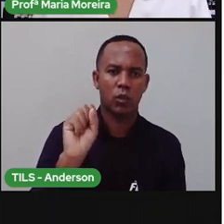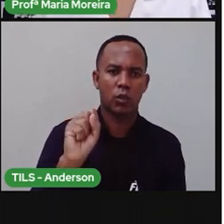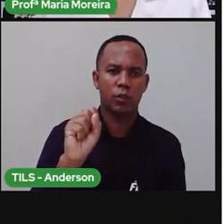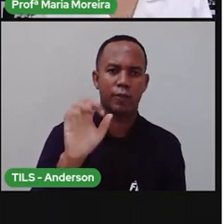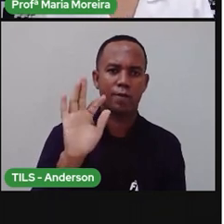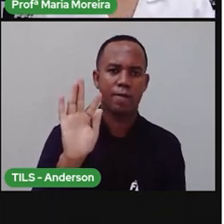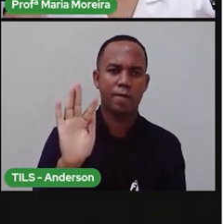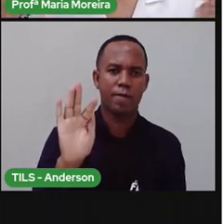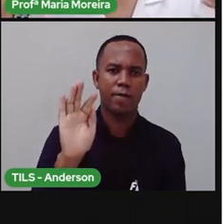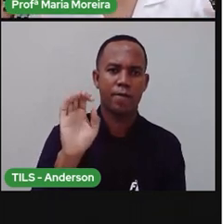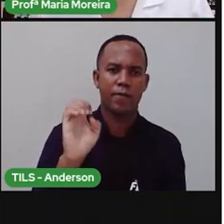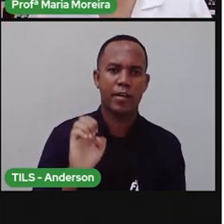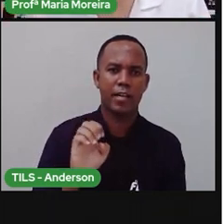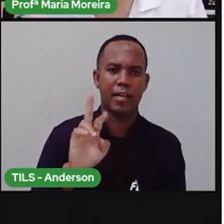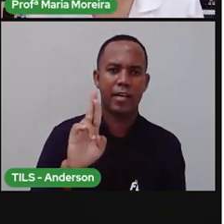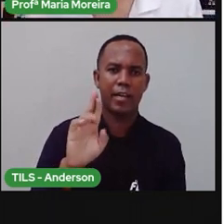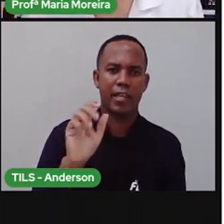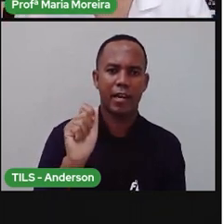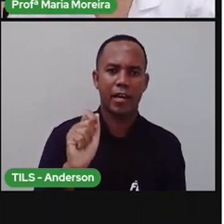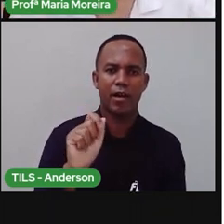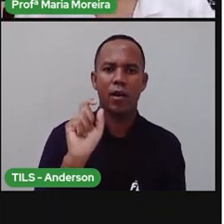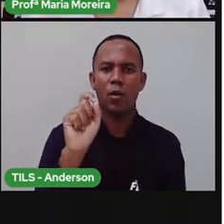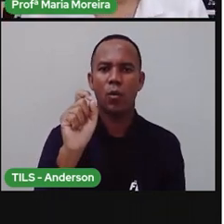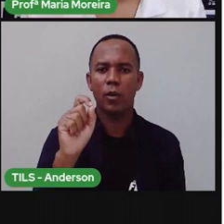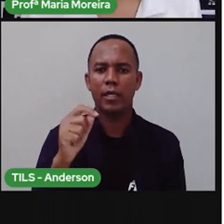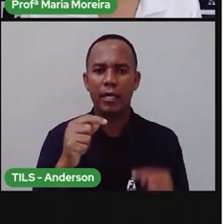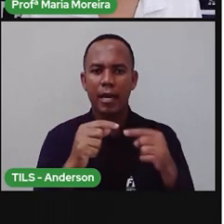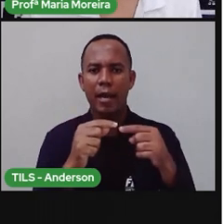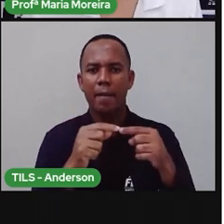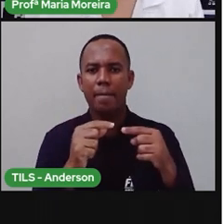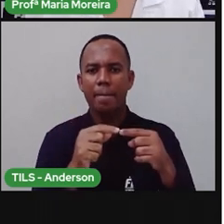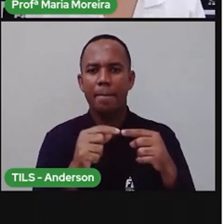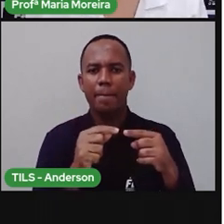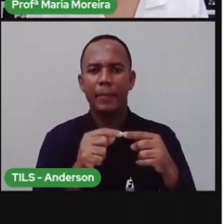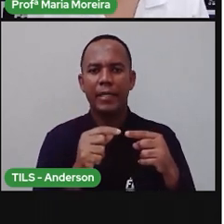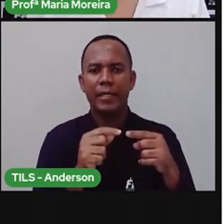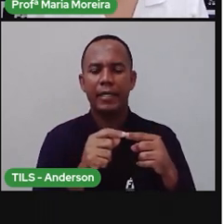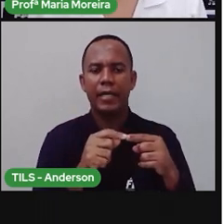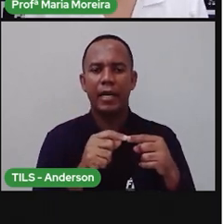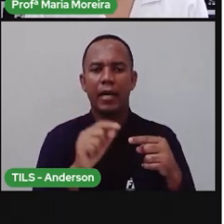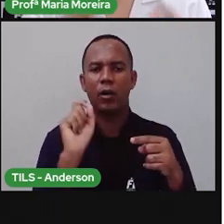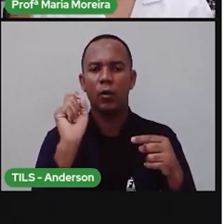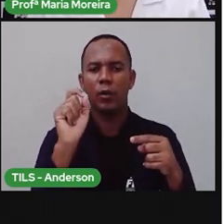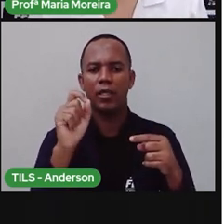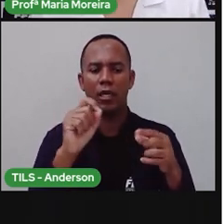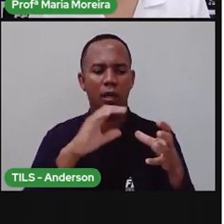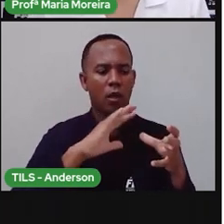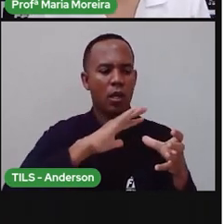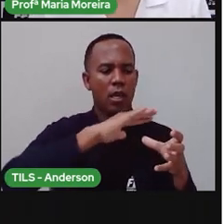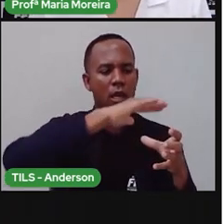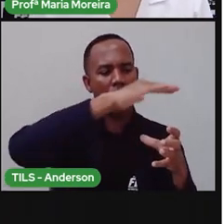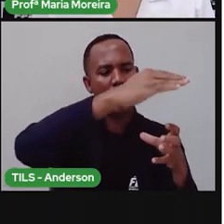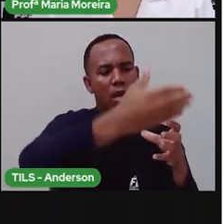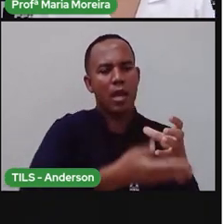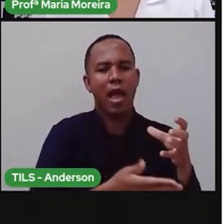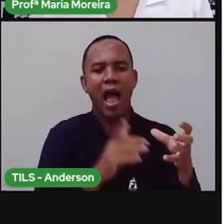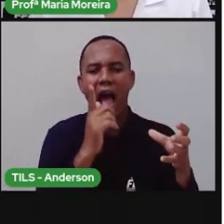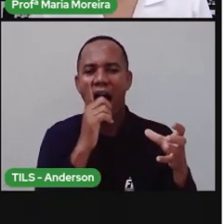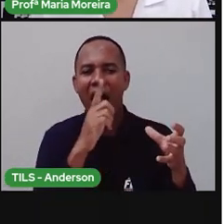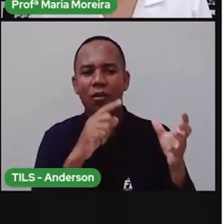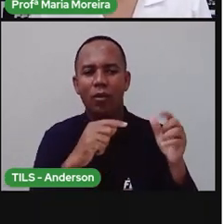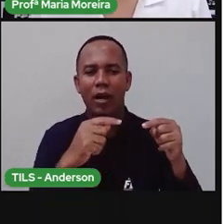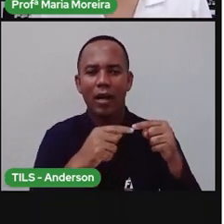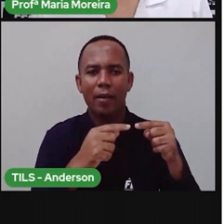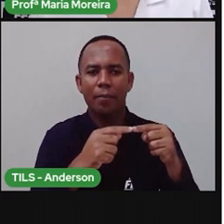Hidromassagem, hidroginástica. Hidro quer dizer água. Então, o quê? A hidrosfera é a camada de água. É a